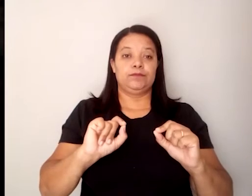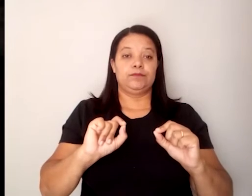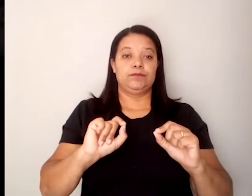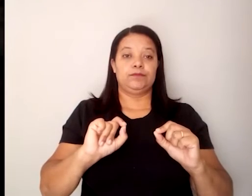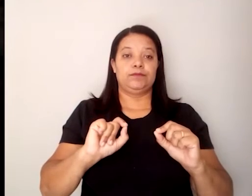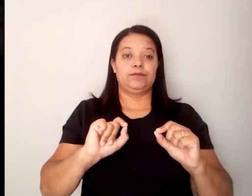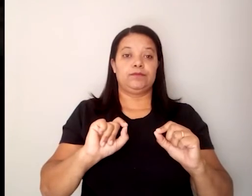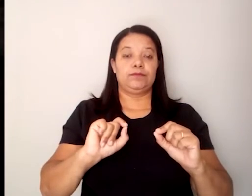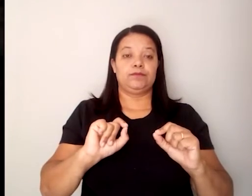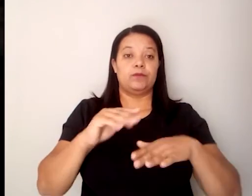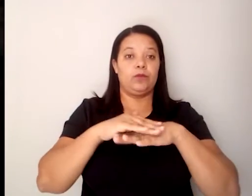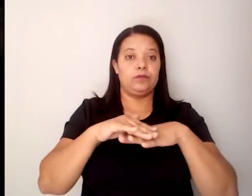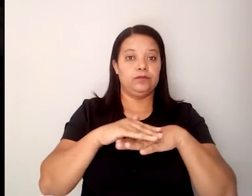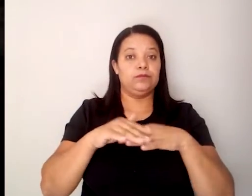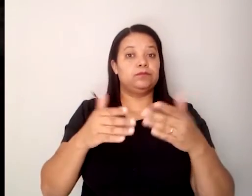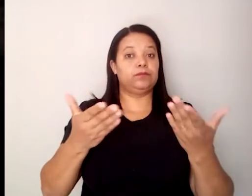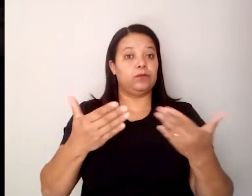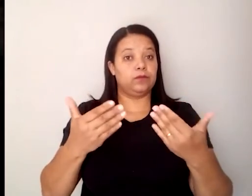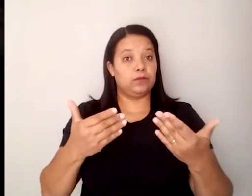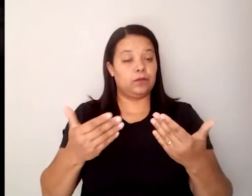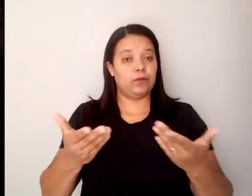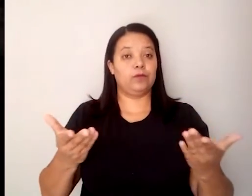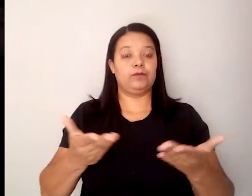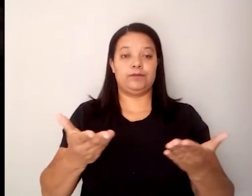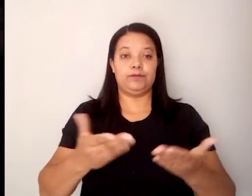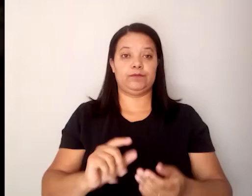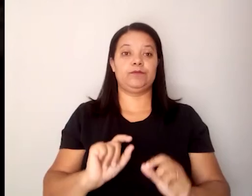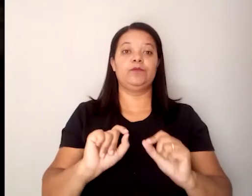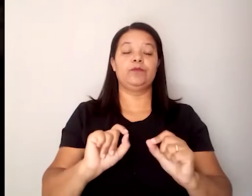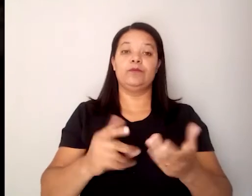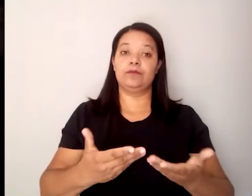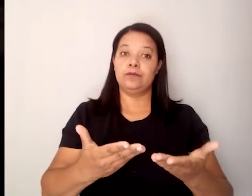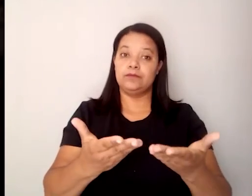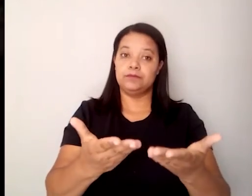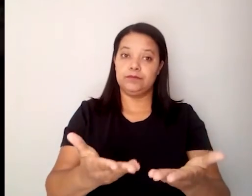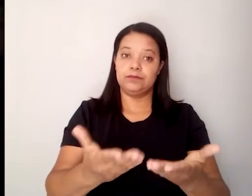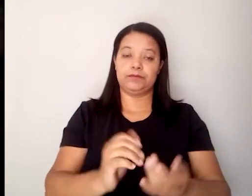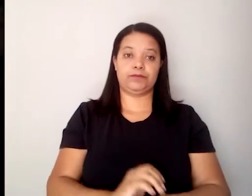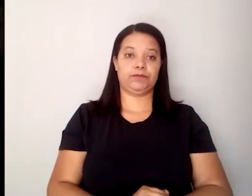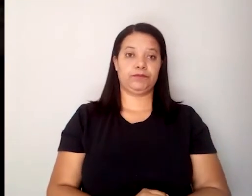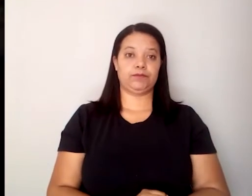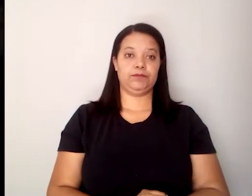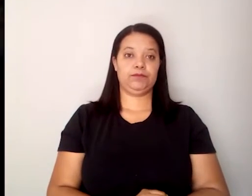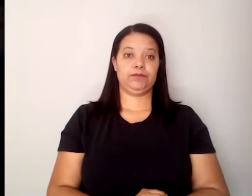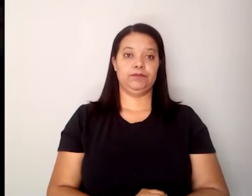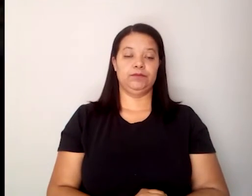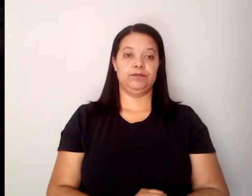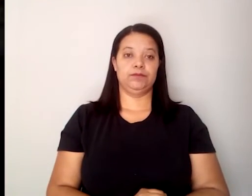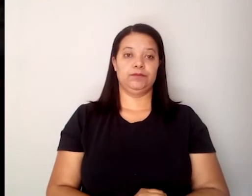nessa minha conversa, nessa minha fala aqui, para vocês, é